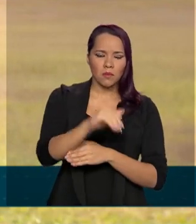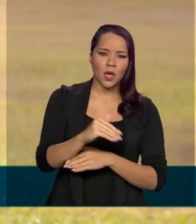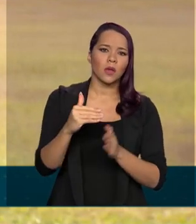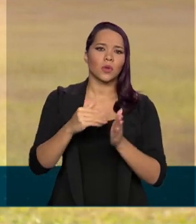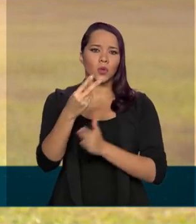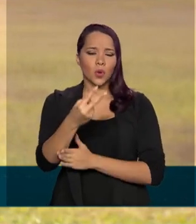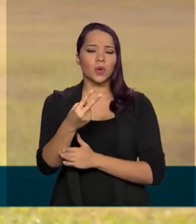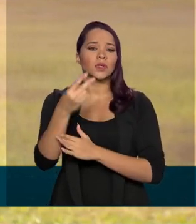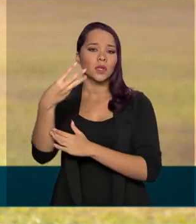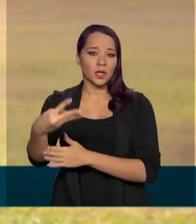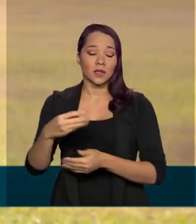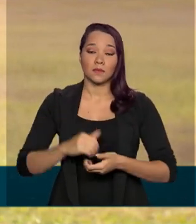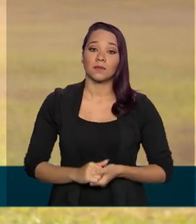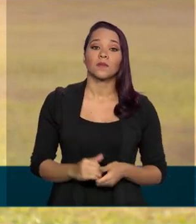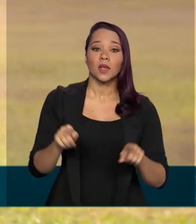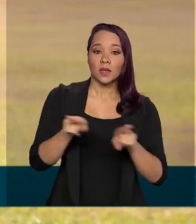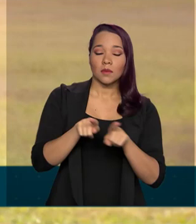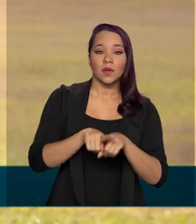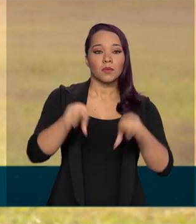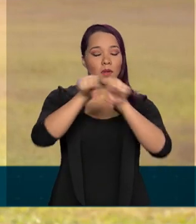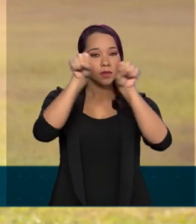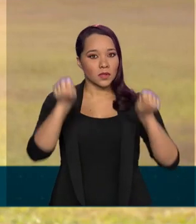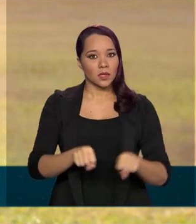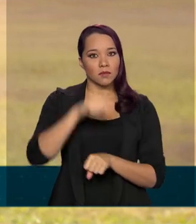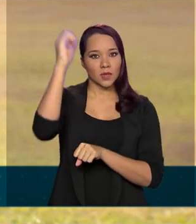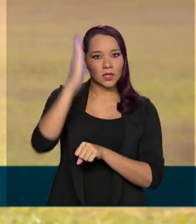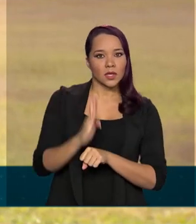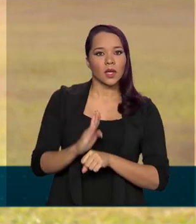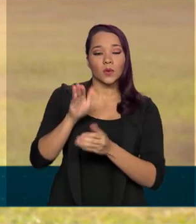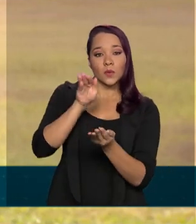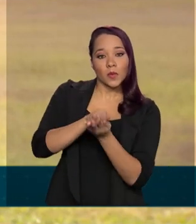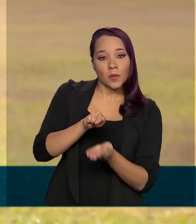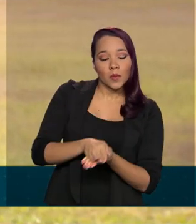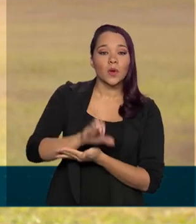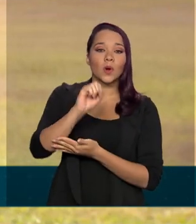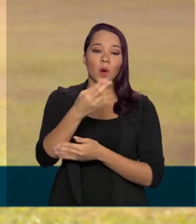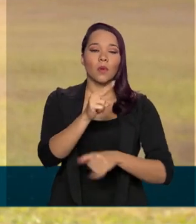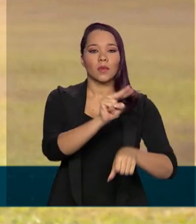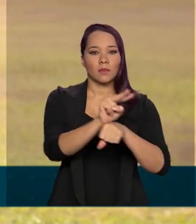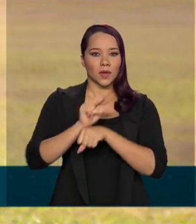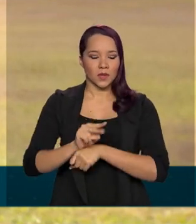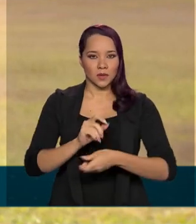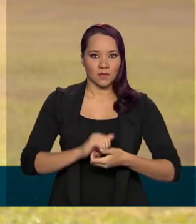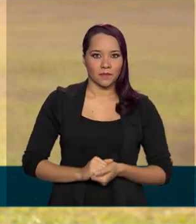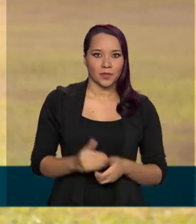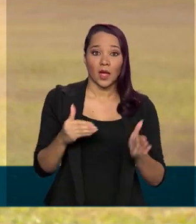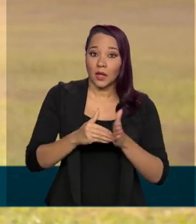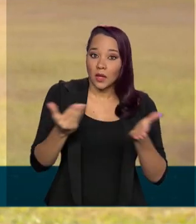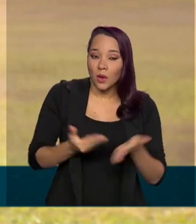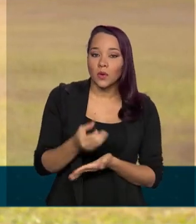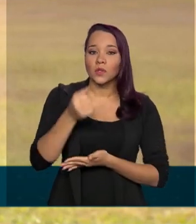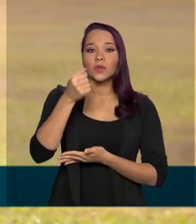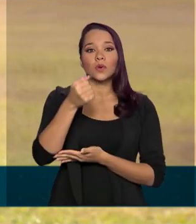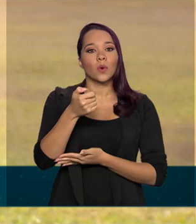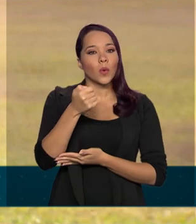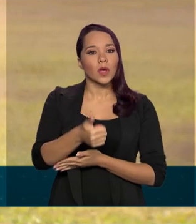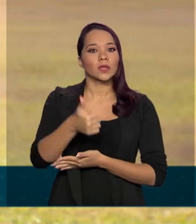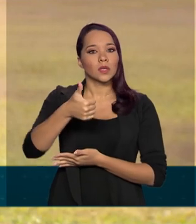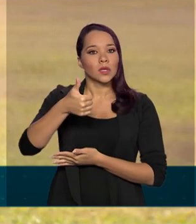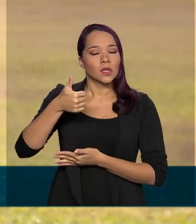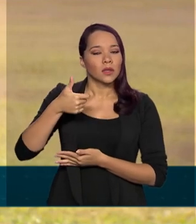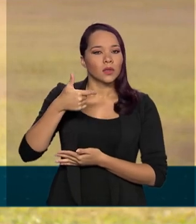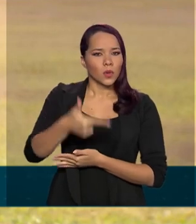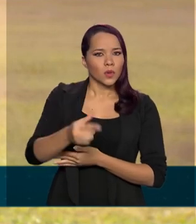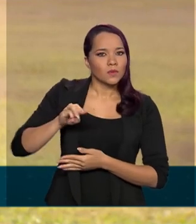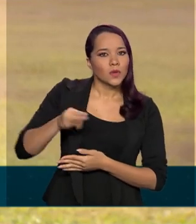2 e 3. E também pelo sistema brasileiro de poupança e empréstimo. Até hoje, quase 2 milhões e meio